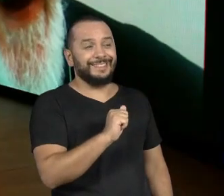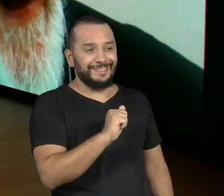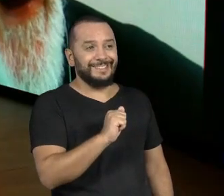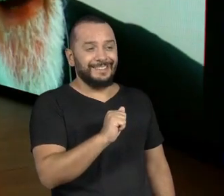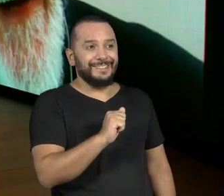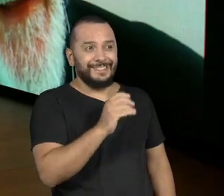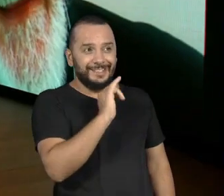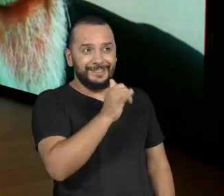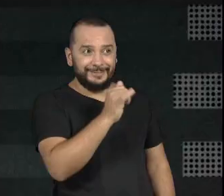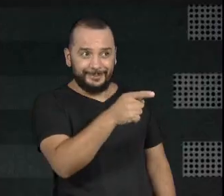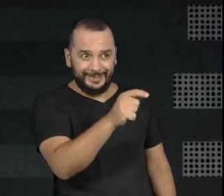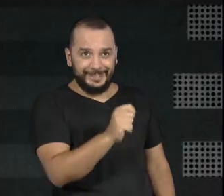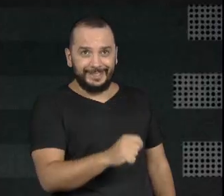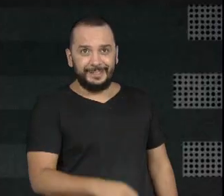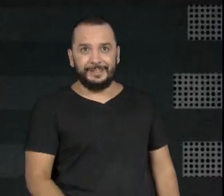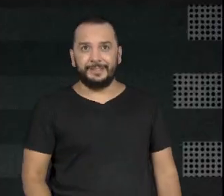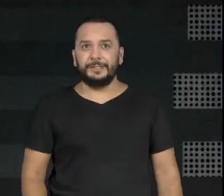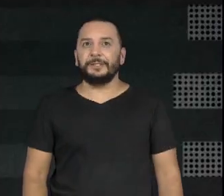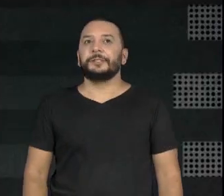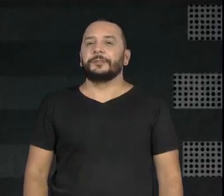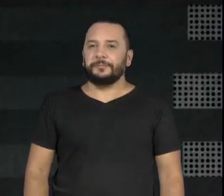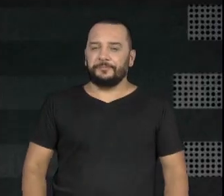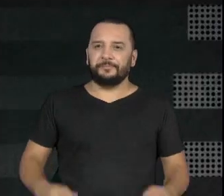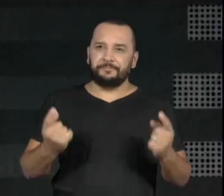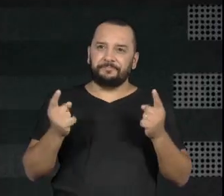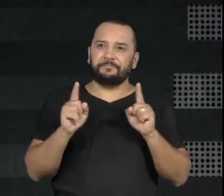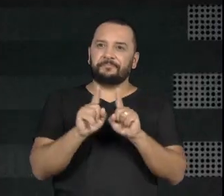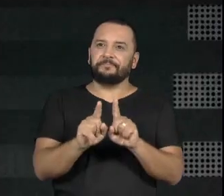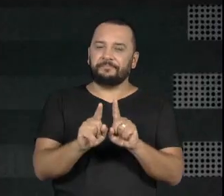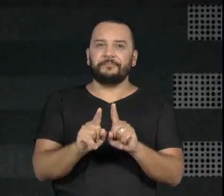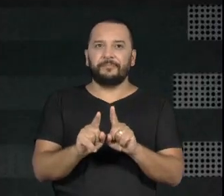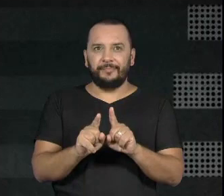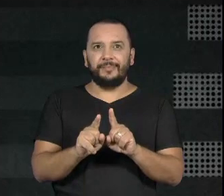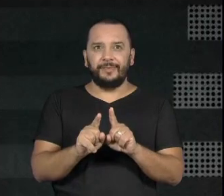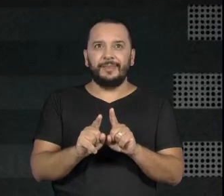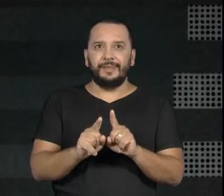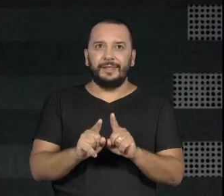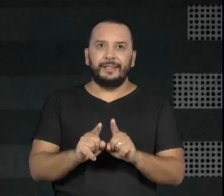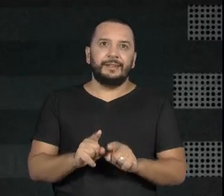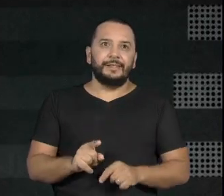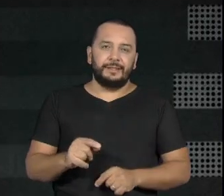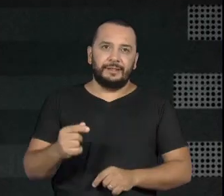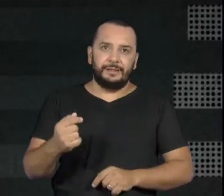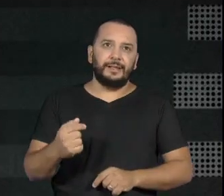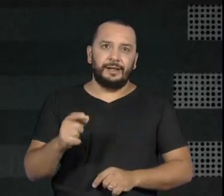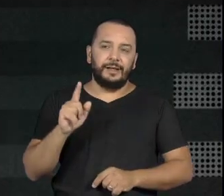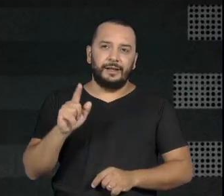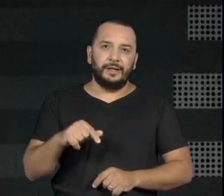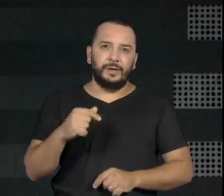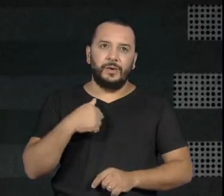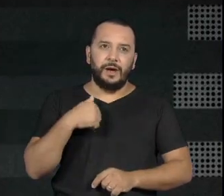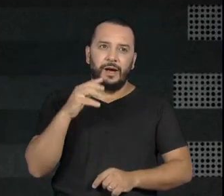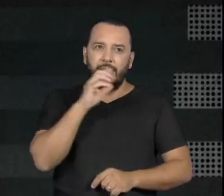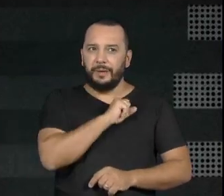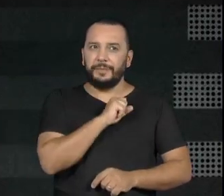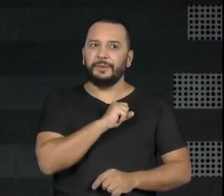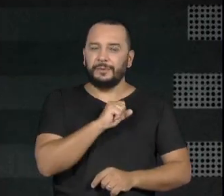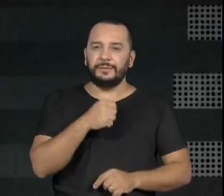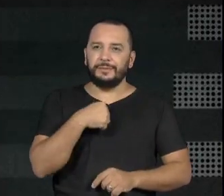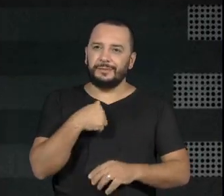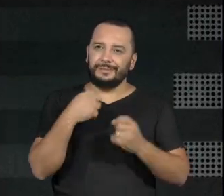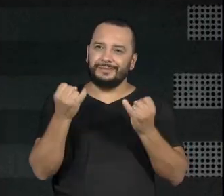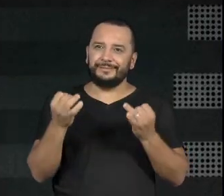Oba! Esse programa é muito pessoal, né, Ney? Então, eu vou me permitir ser pessoal também.